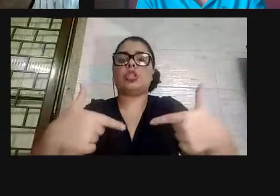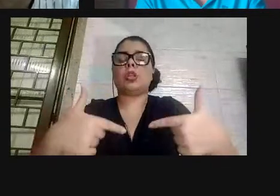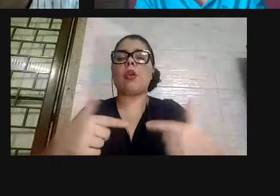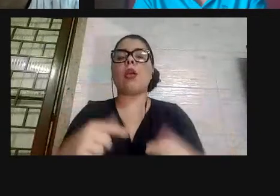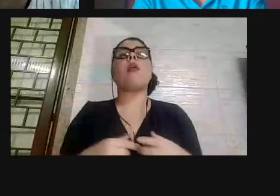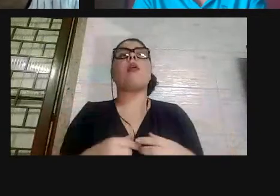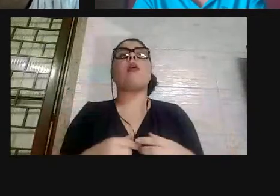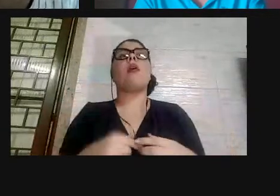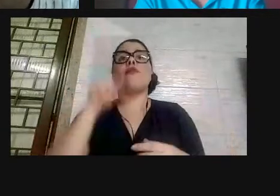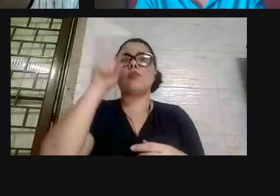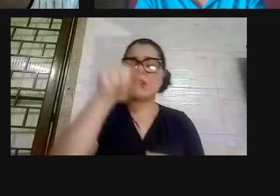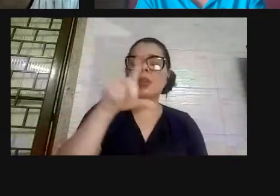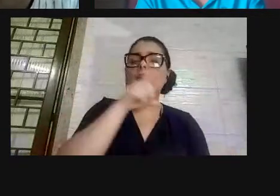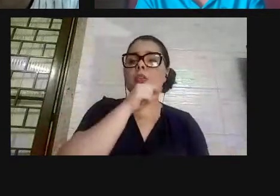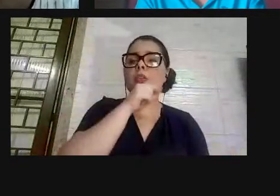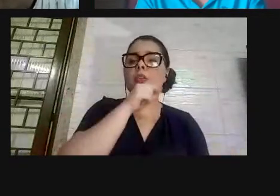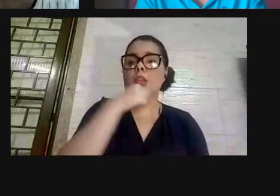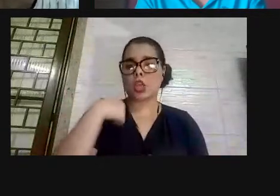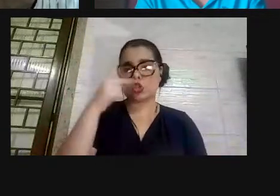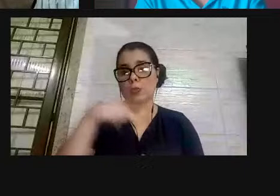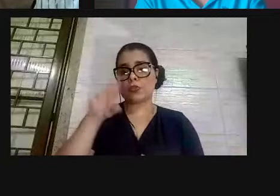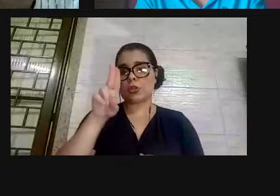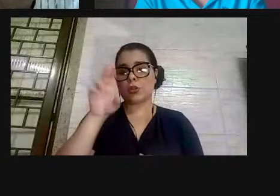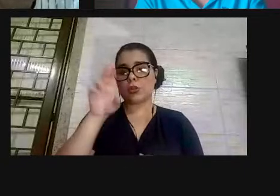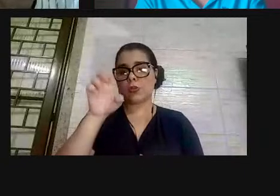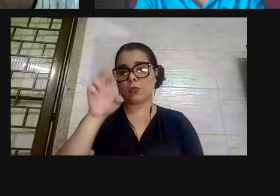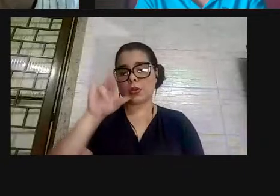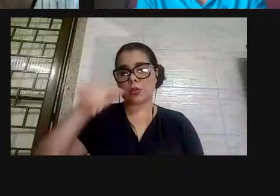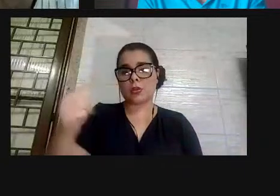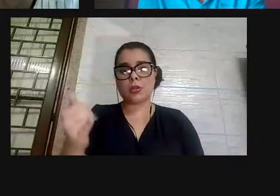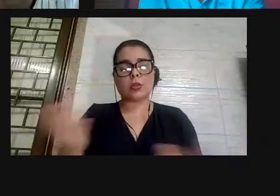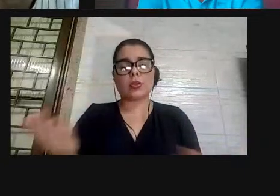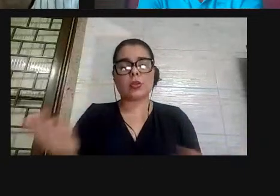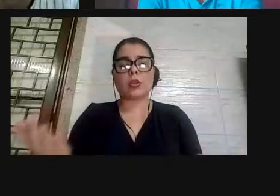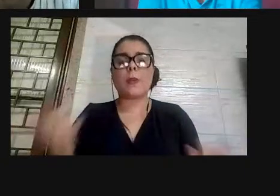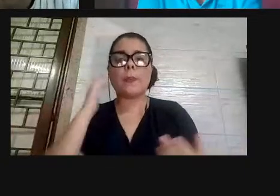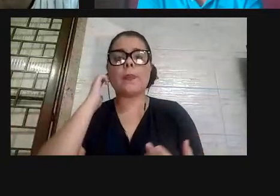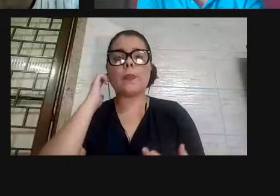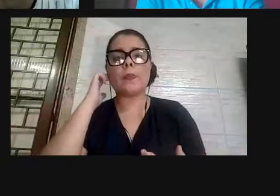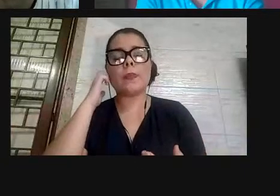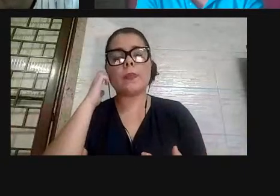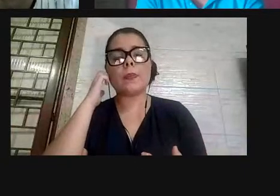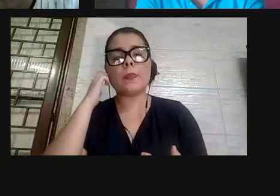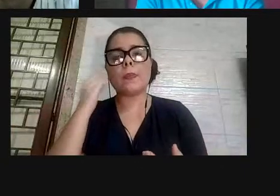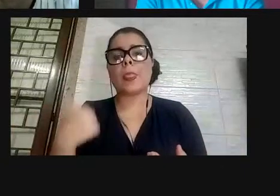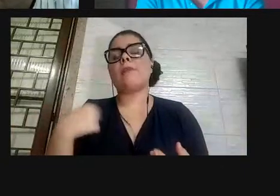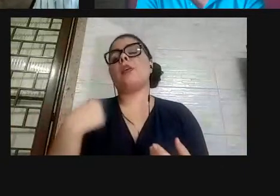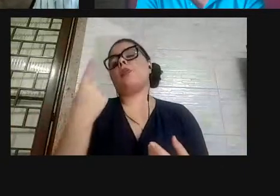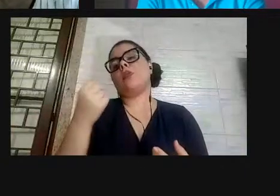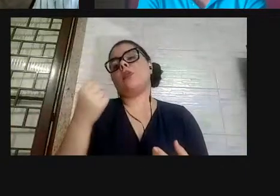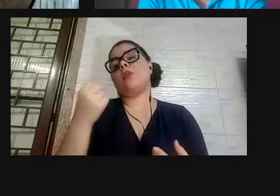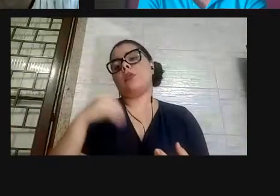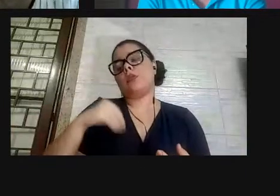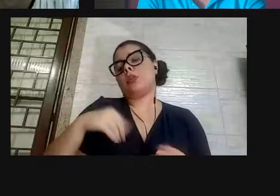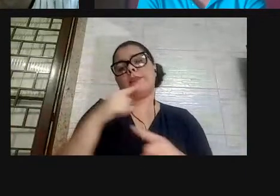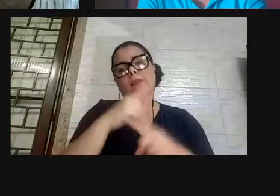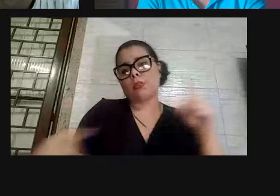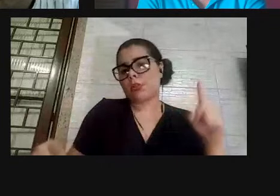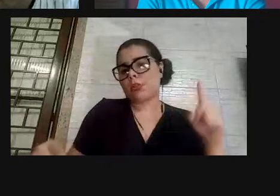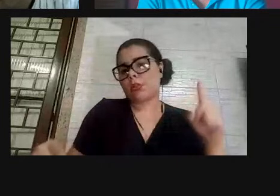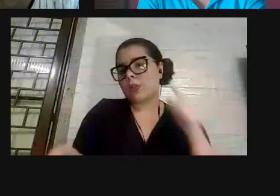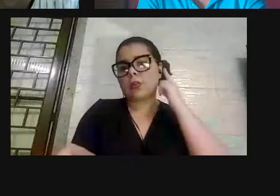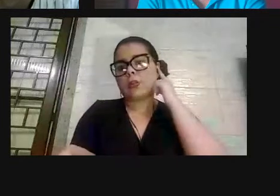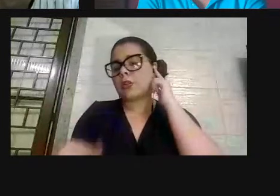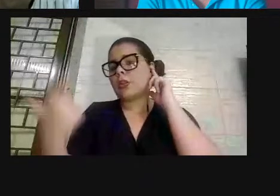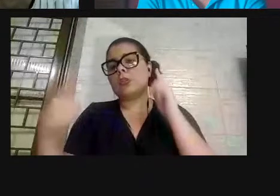nós como professores, eu sou professor da UERJ, por exemplo, a UERJ está ameaçada de ter o salário cortado, a UERJ está ameaçada de não ter dinheiro